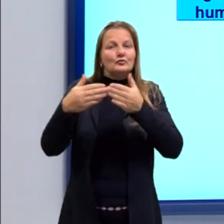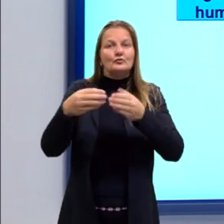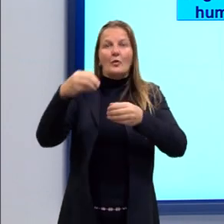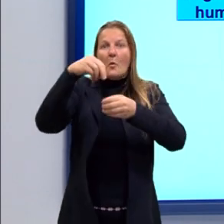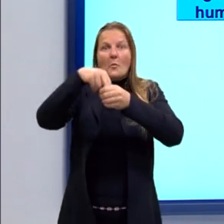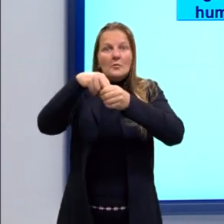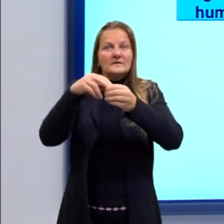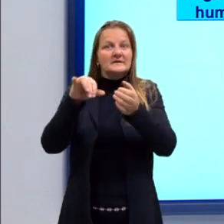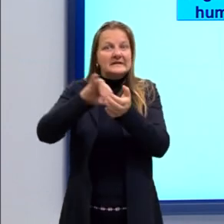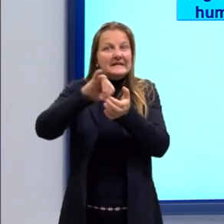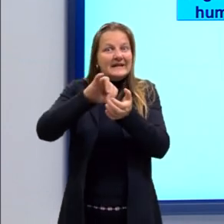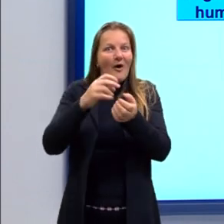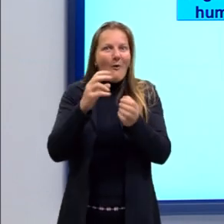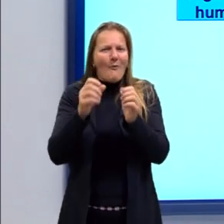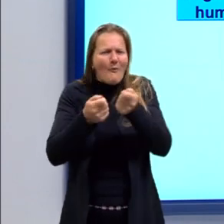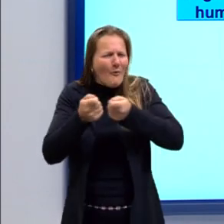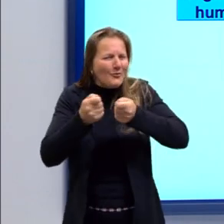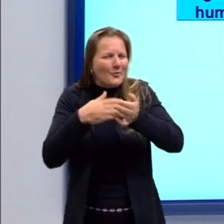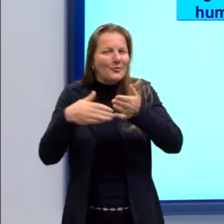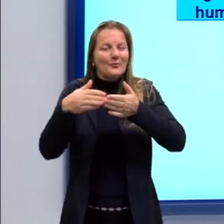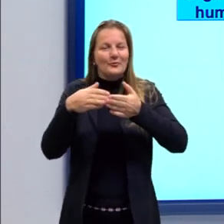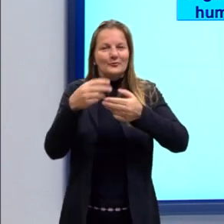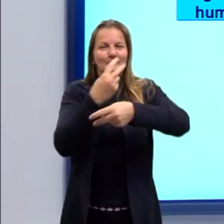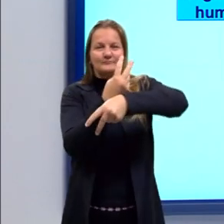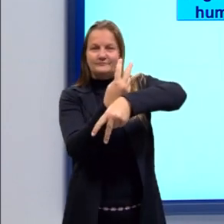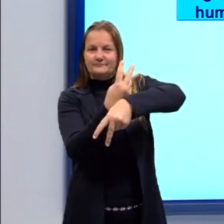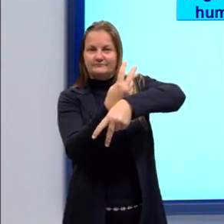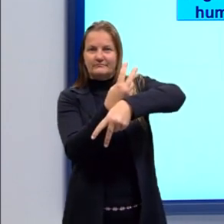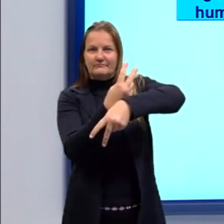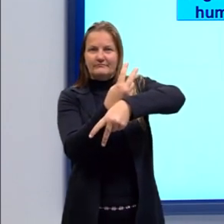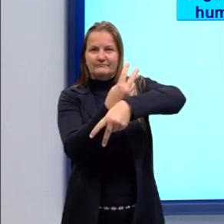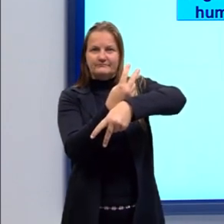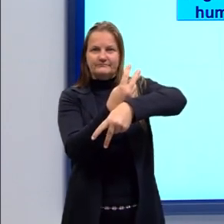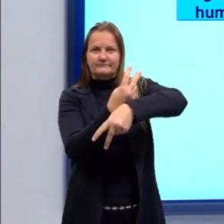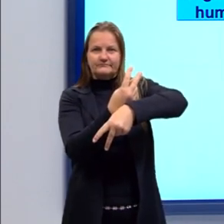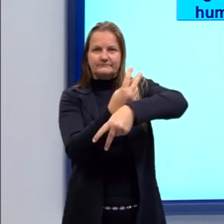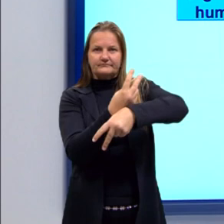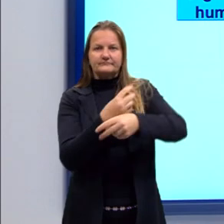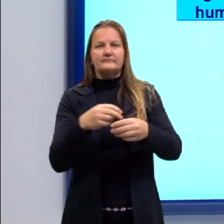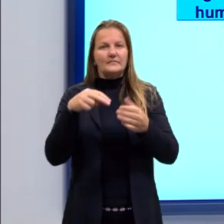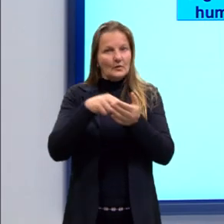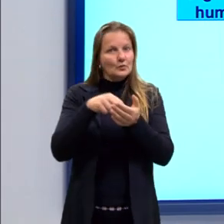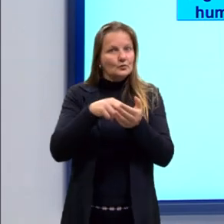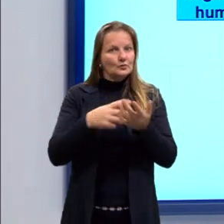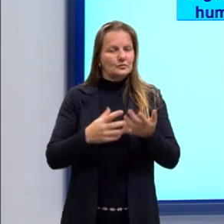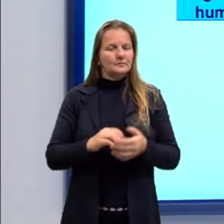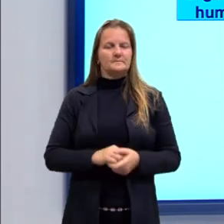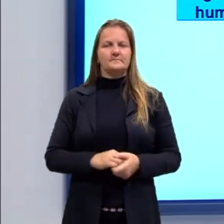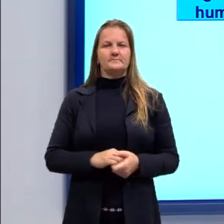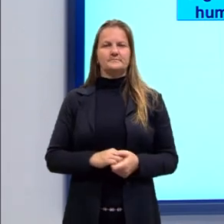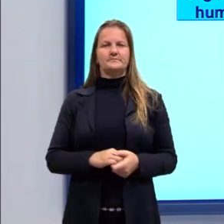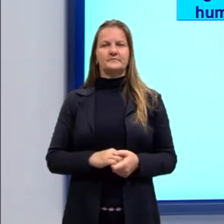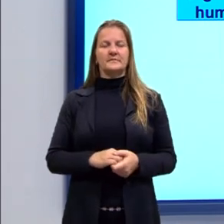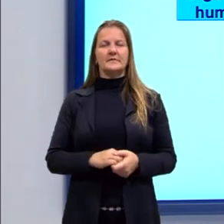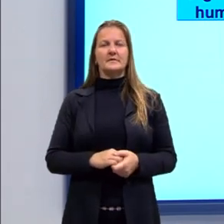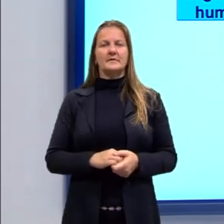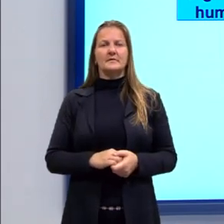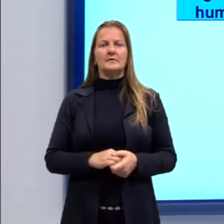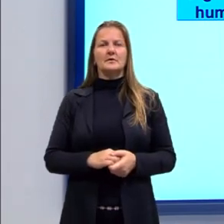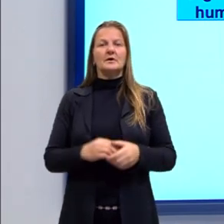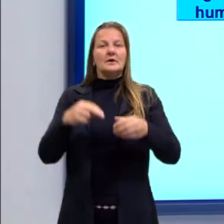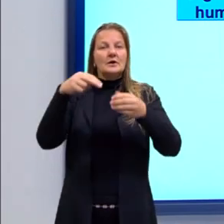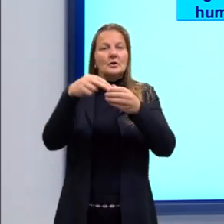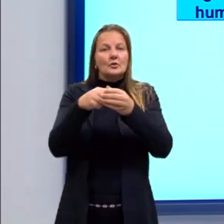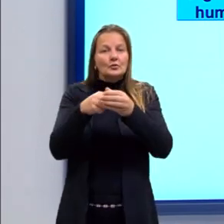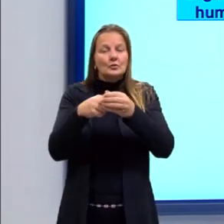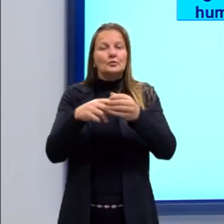de controle, central de comando da célula, que é o núcleo. Então, no núcleo que